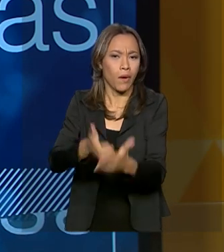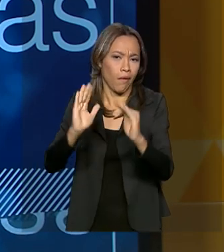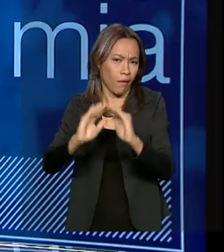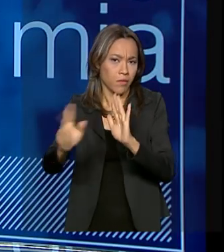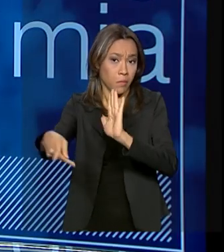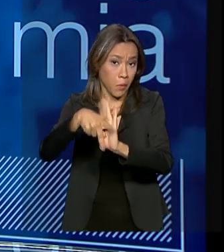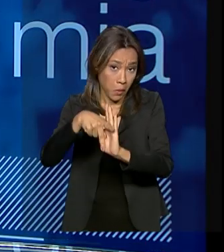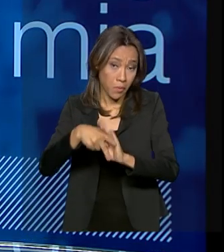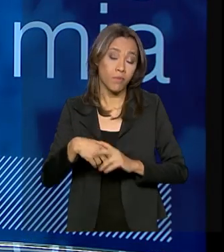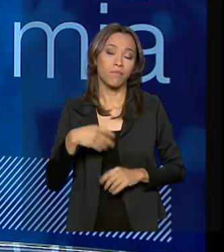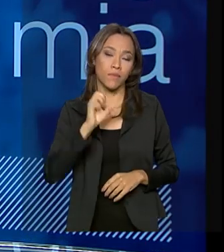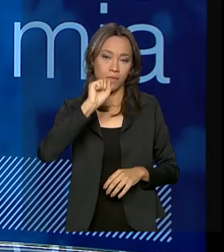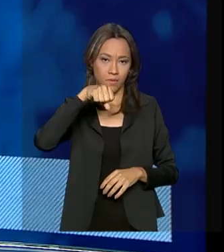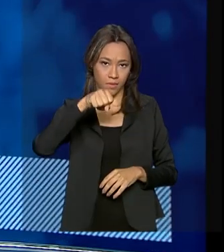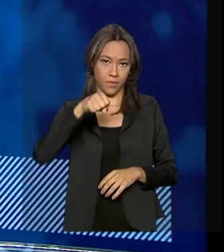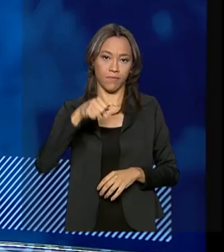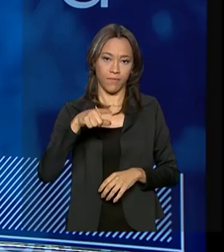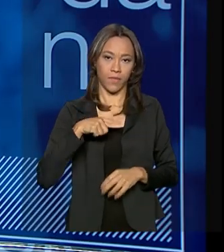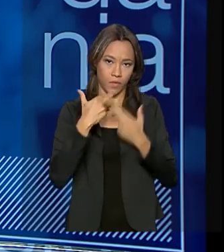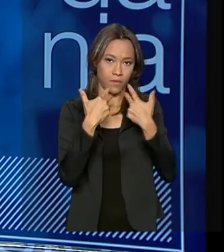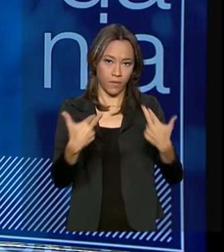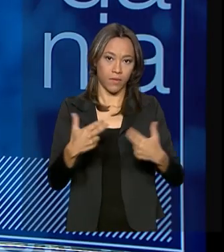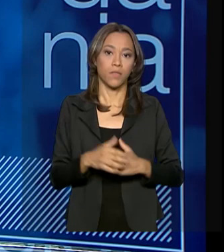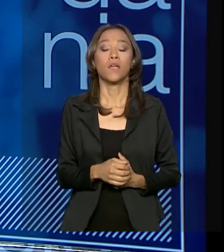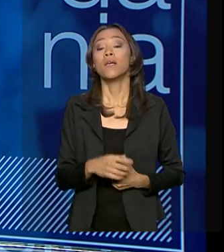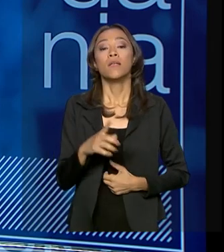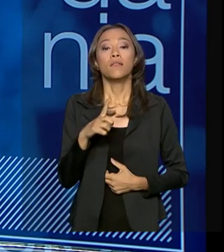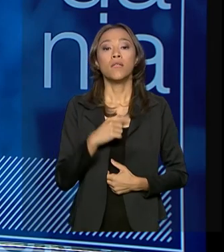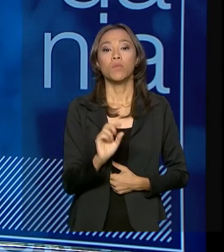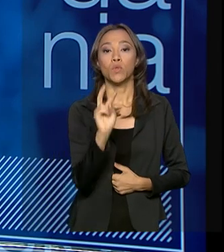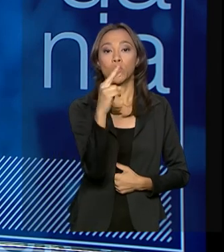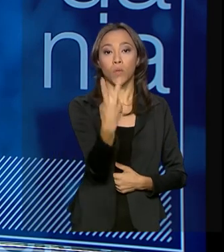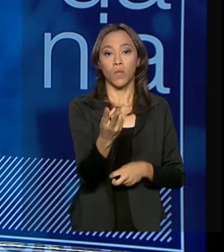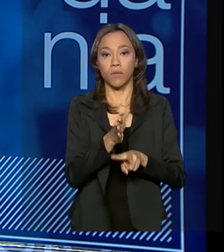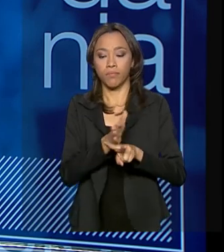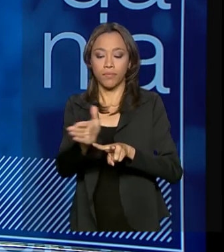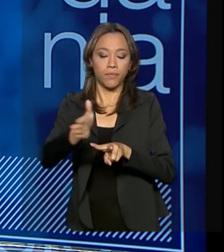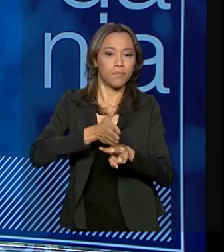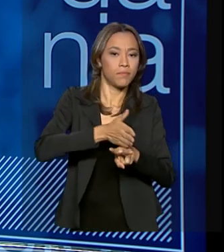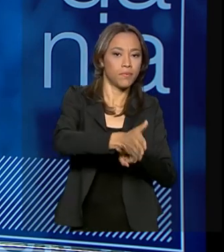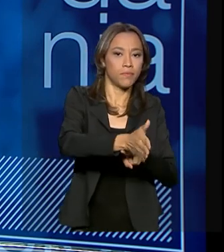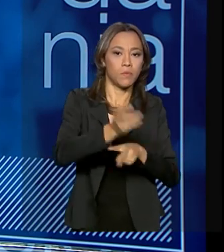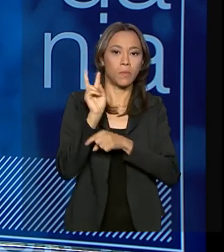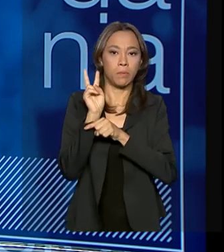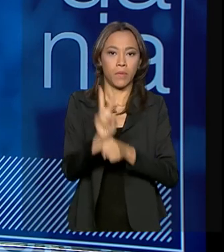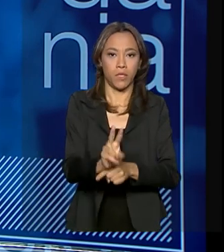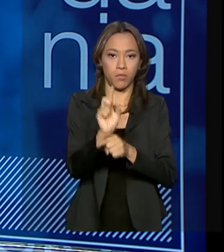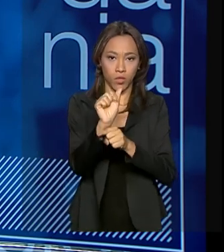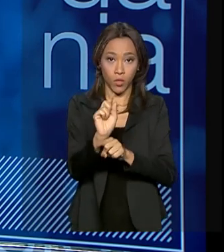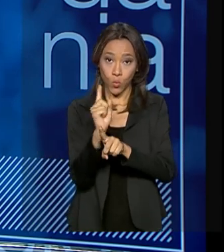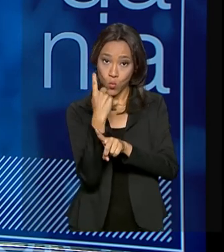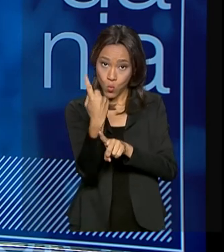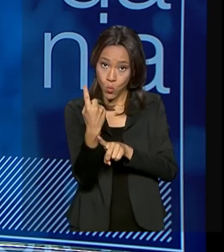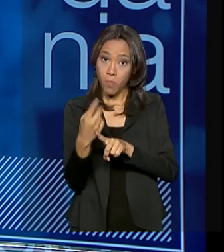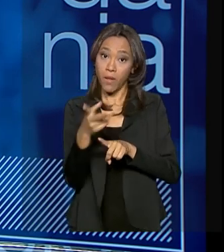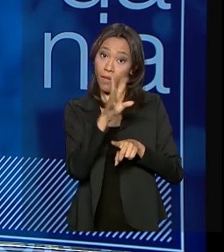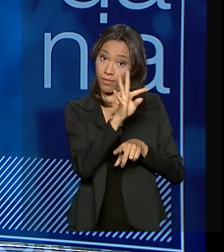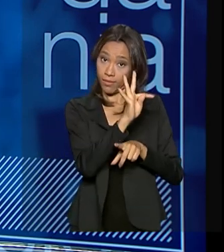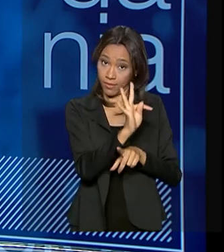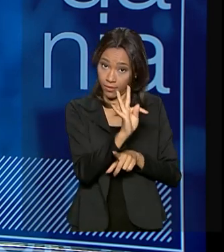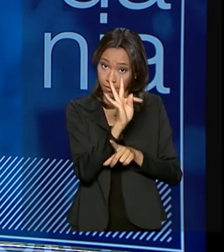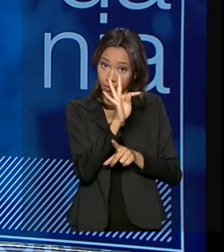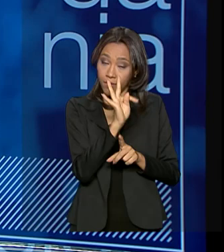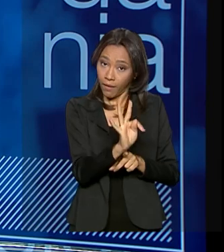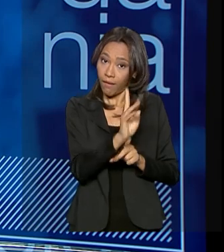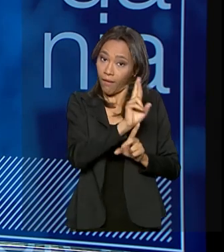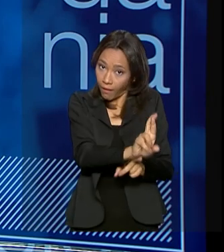juros? Sim. Nós hoje temos dois tipos de linha do crédito imobiliário. Um pela TR, ou